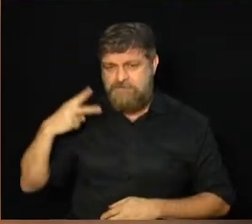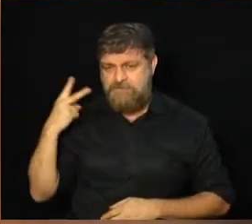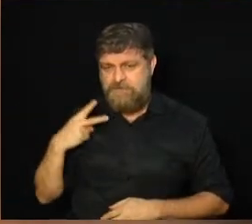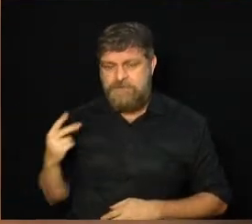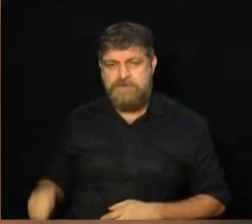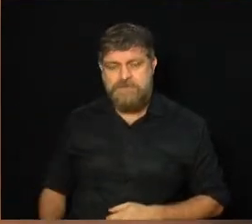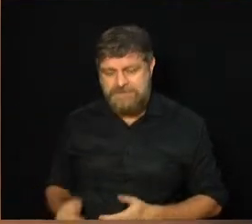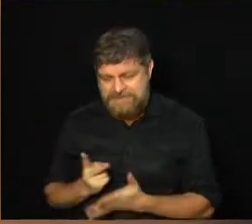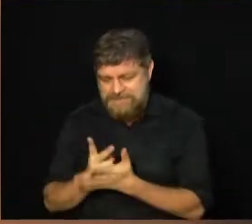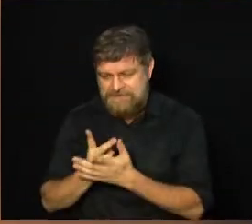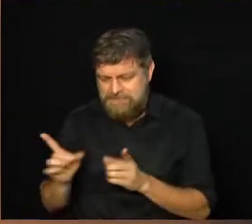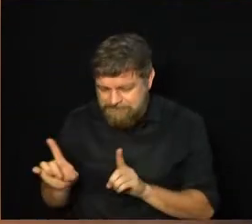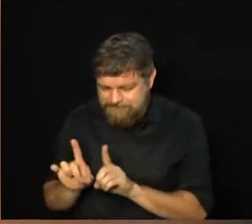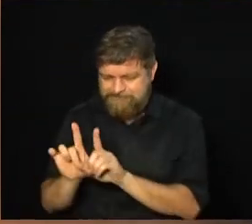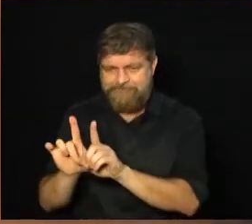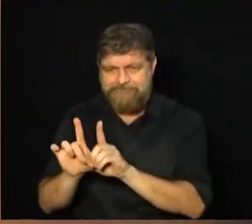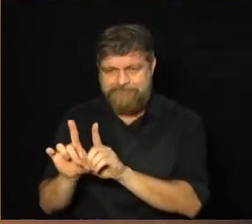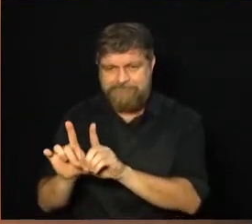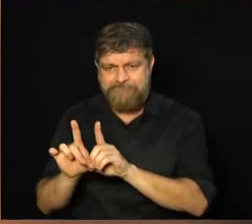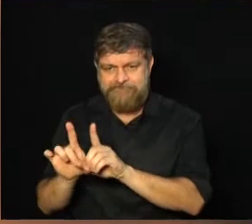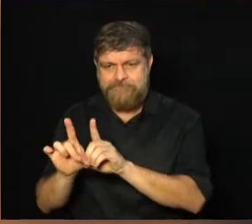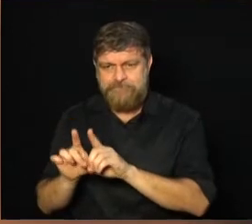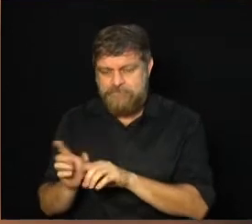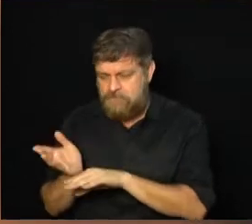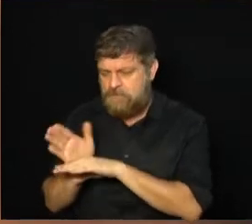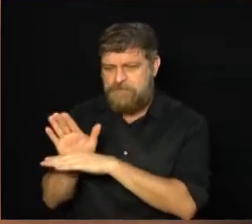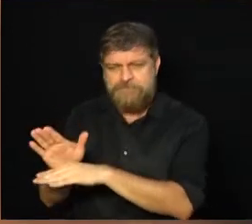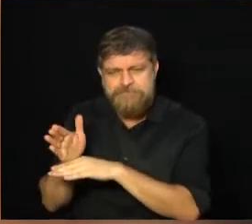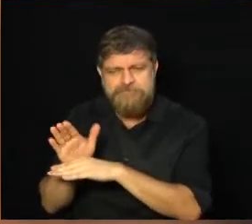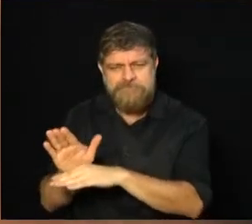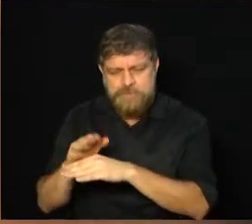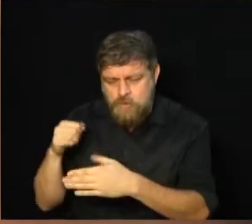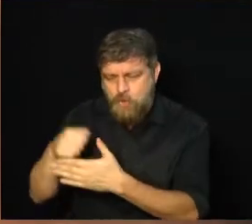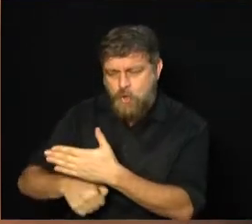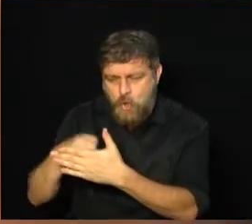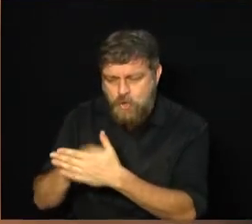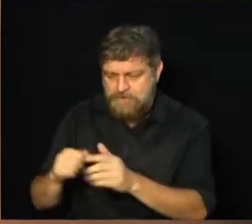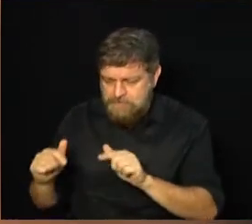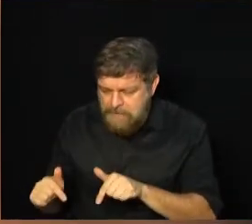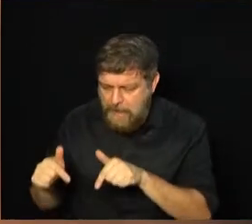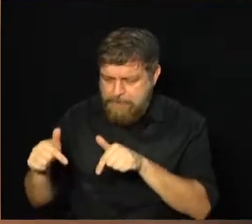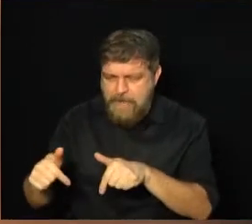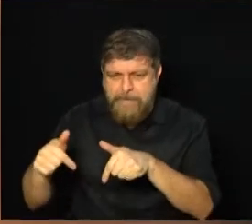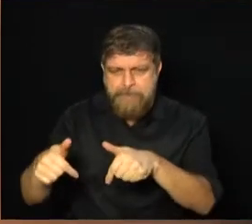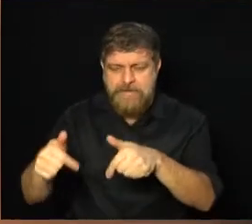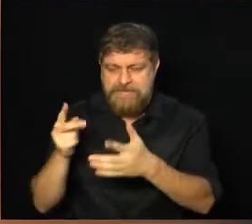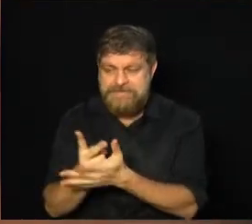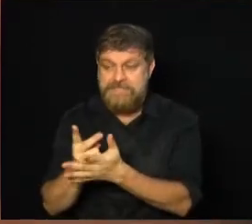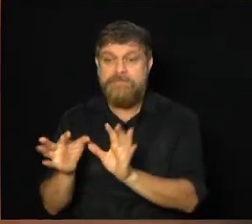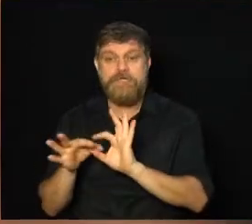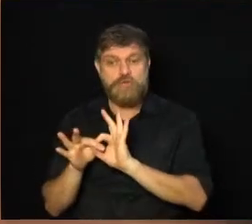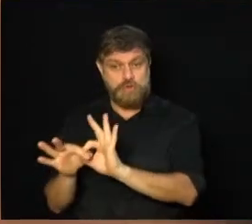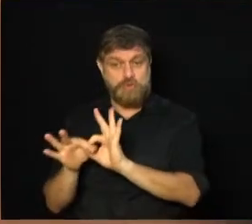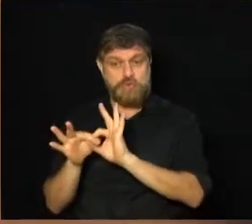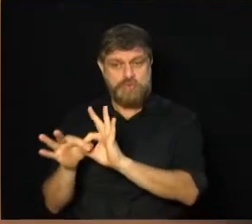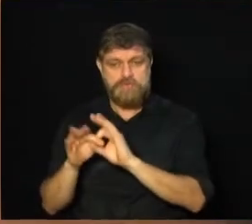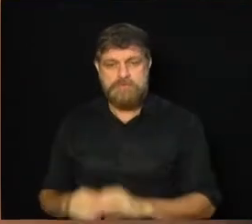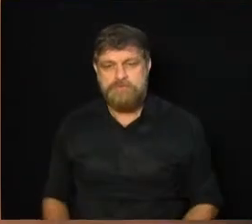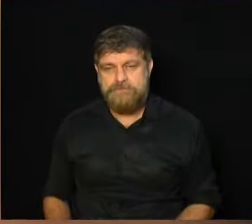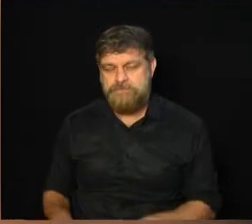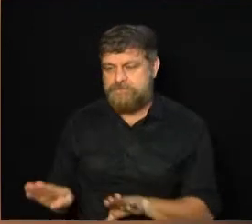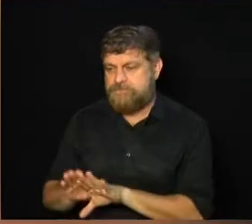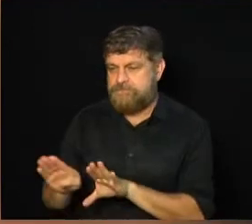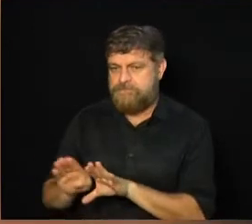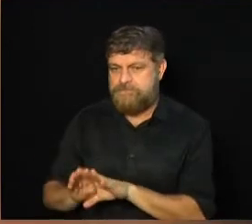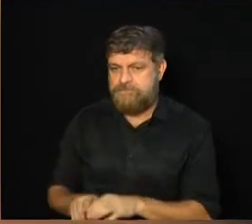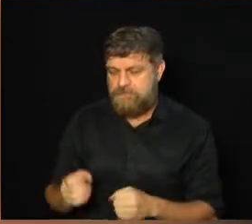está sempre junto aqui, contando com várias lutas, a gente está caminhando sempre juntos aqui. E ao Carlão aqui,